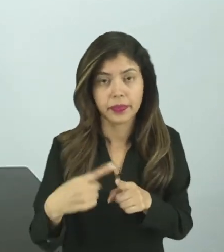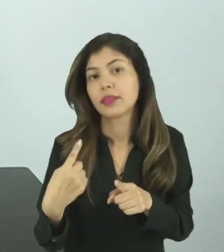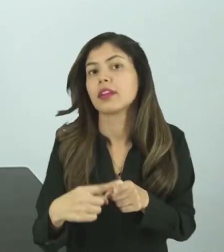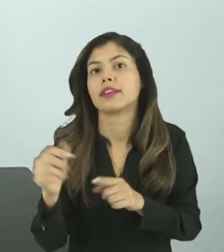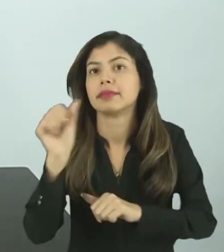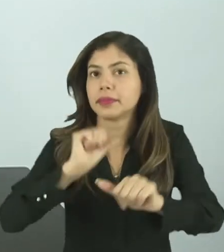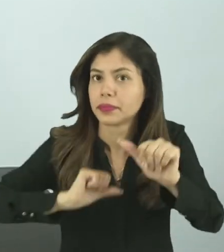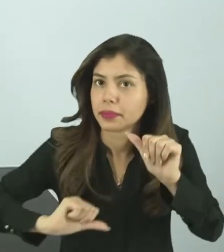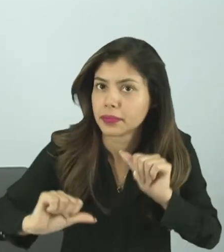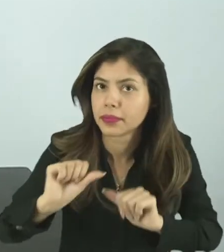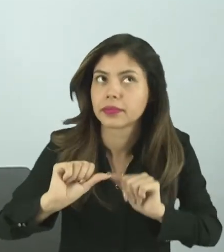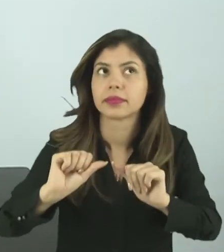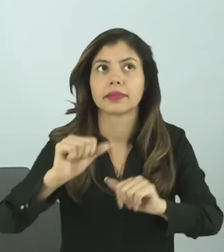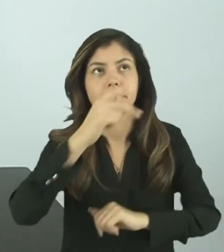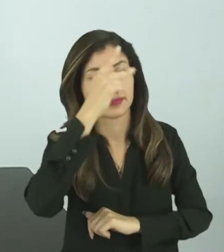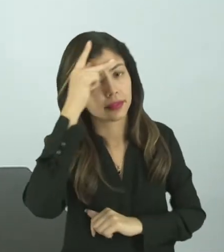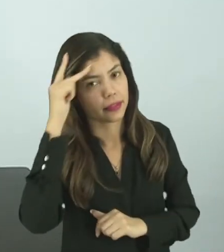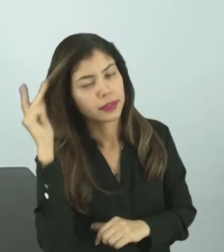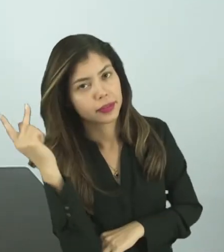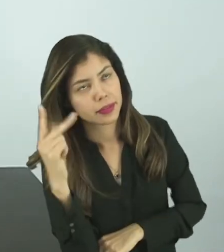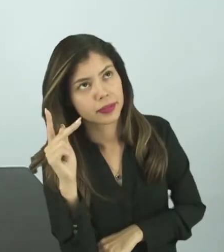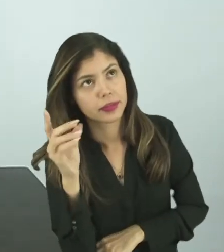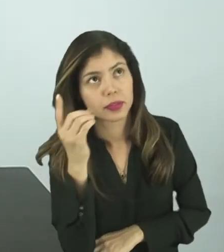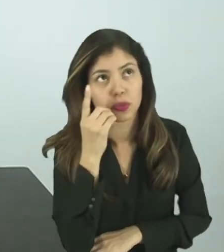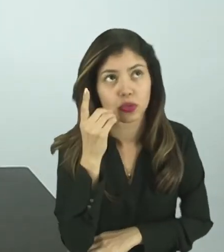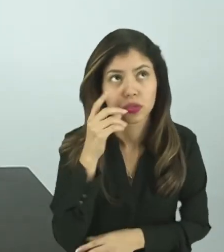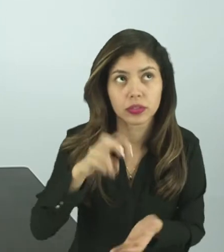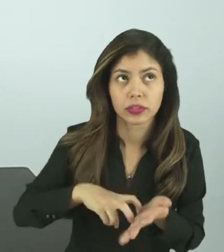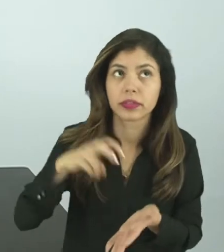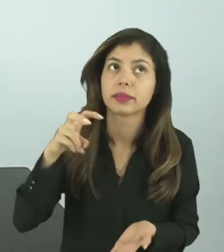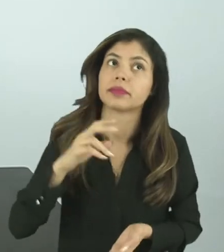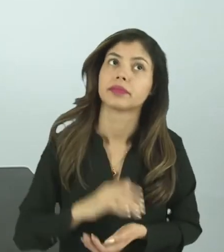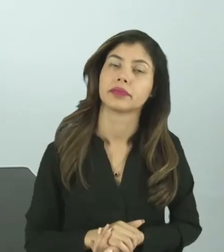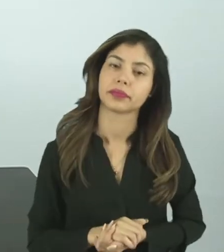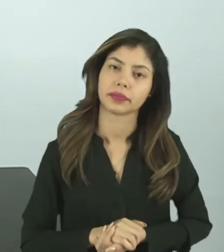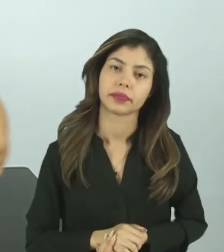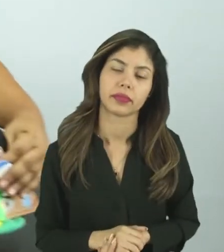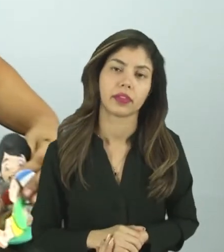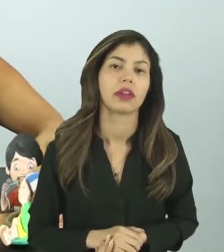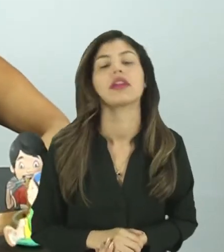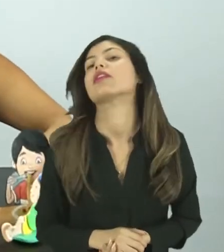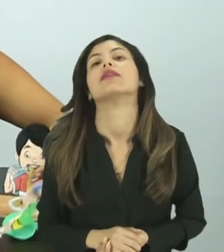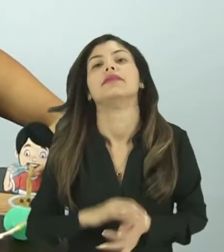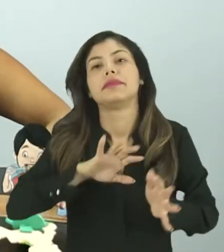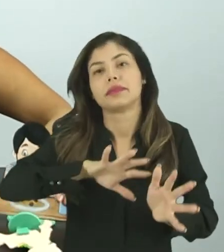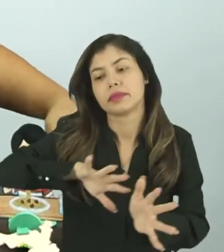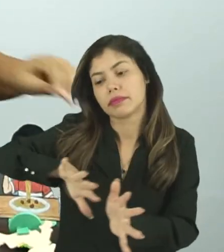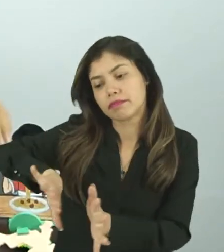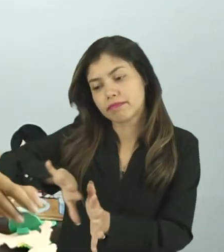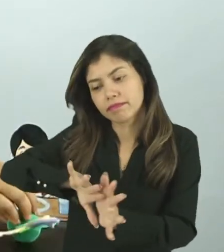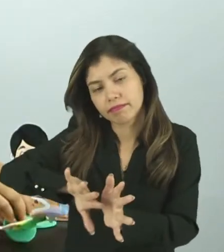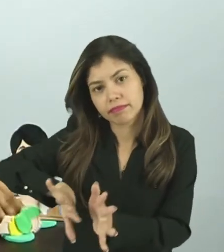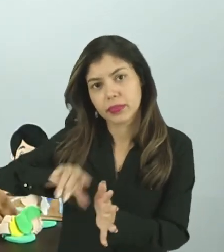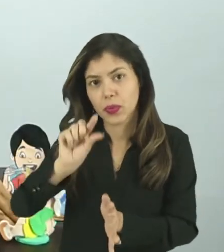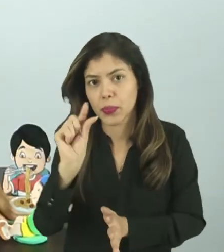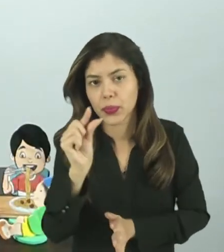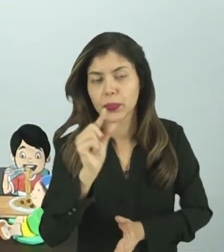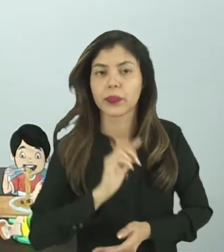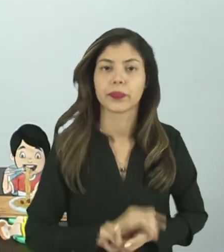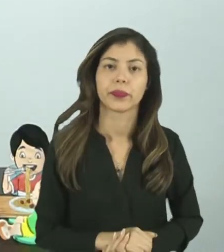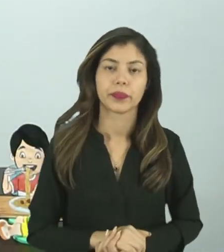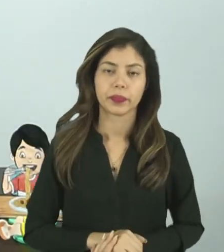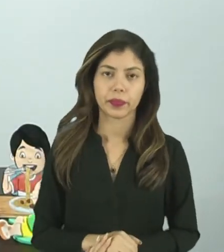mudar o período do dia, certo? Então, vamos tirar devagarzinho, vamos afastar um pouquinho.